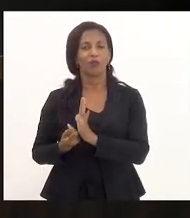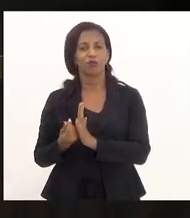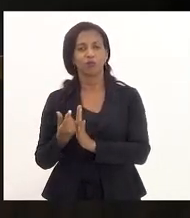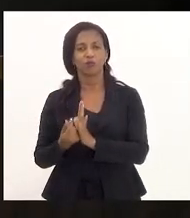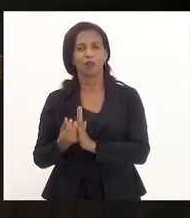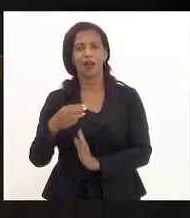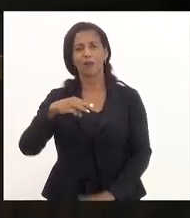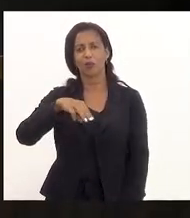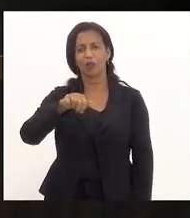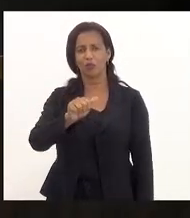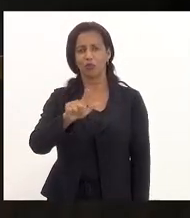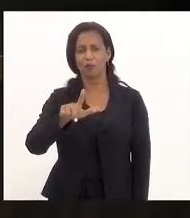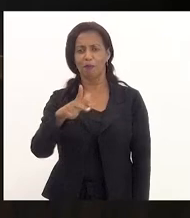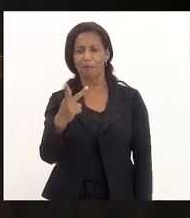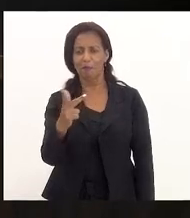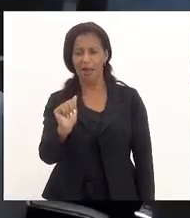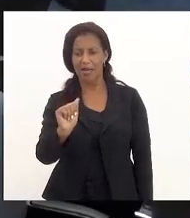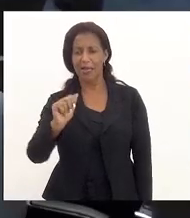Malha Pão.